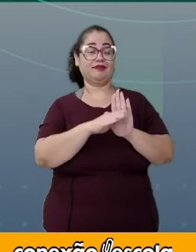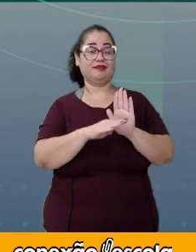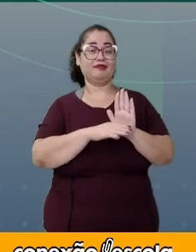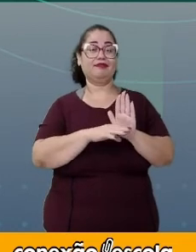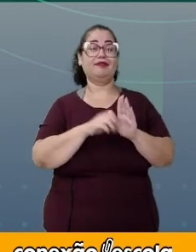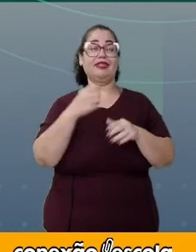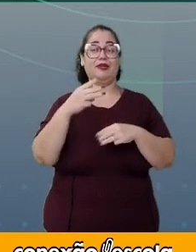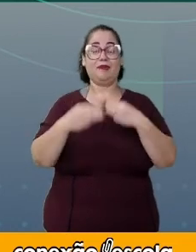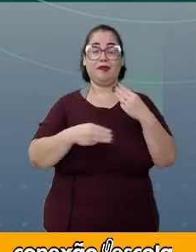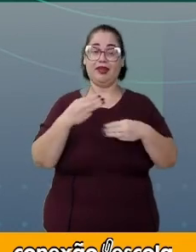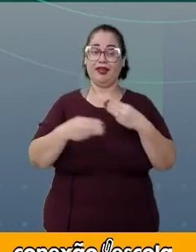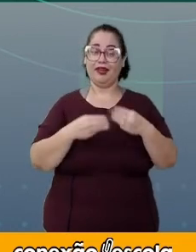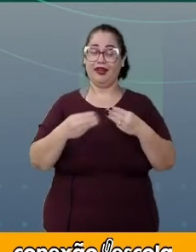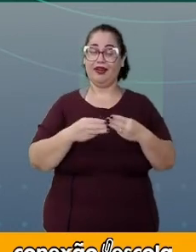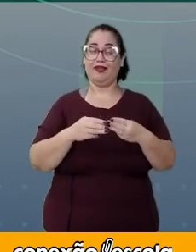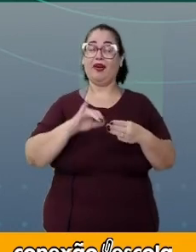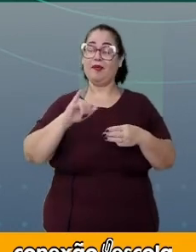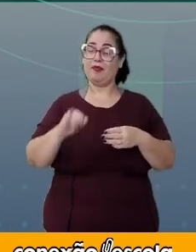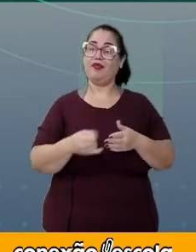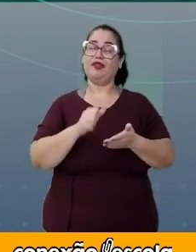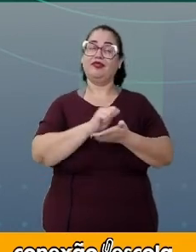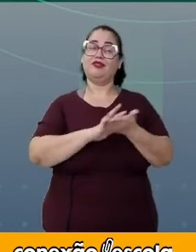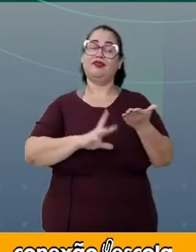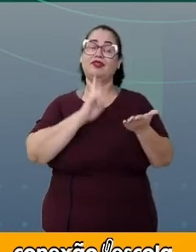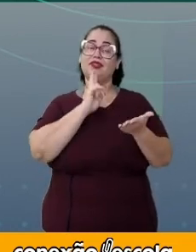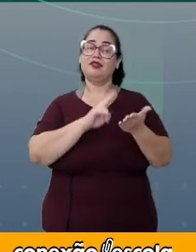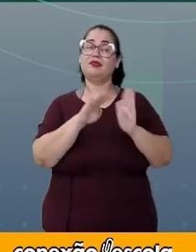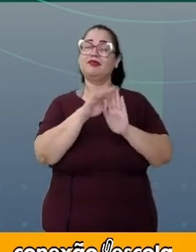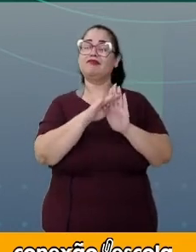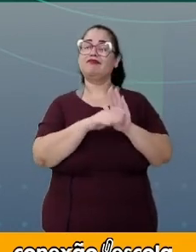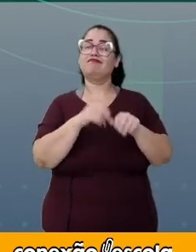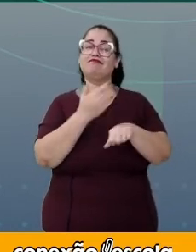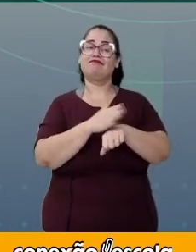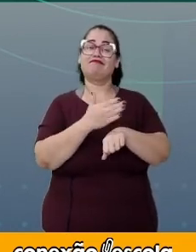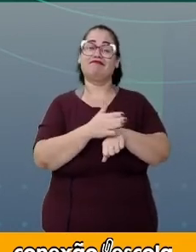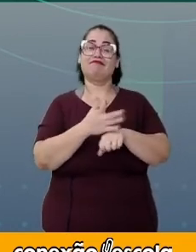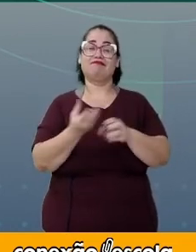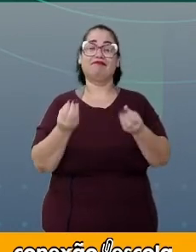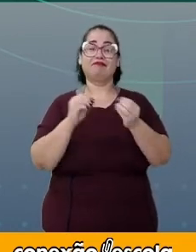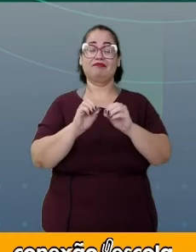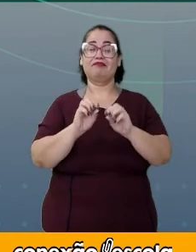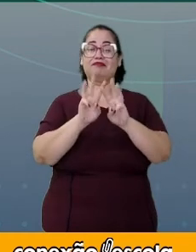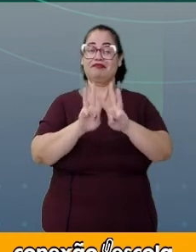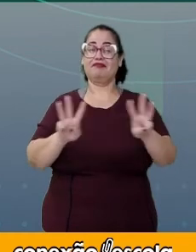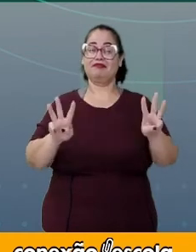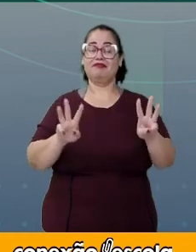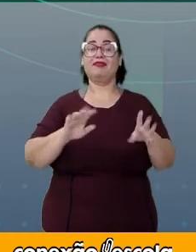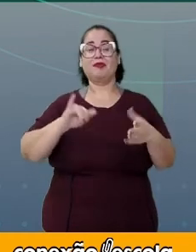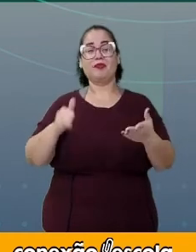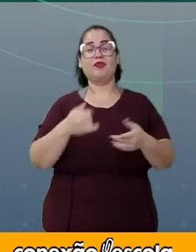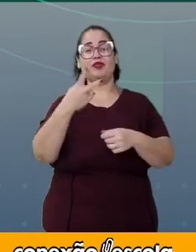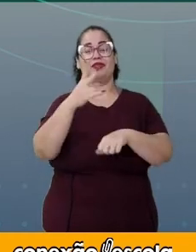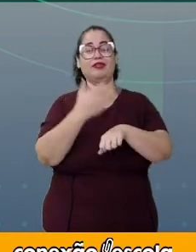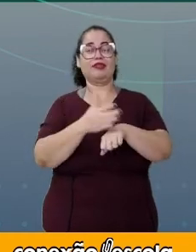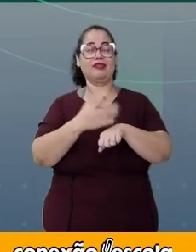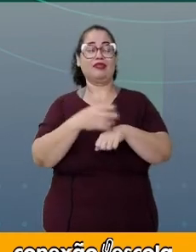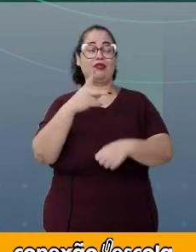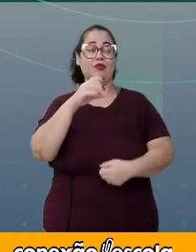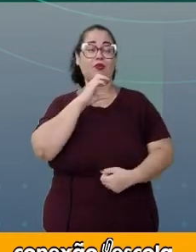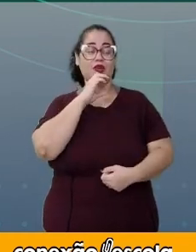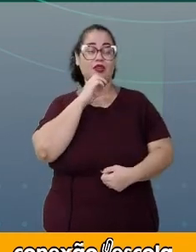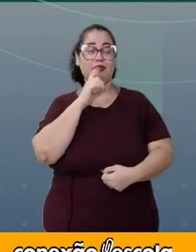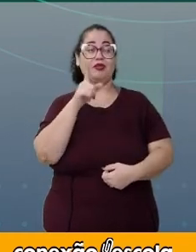Pegue o seu material e realize os exercícios que estão disponíveis. Teste os seus conhecimentos.